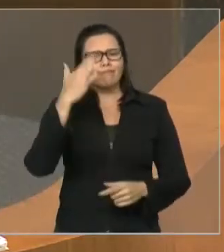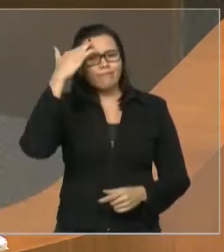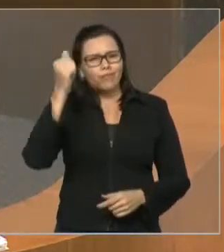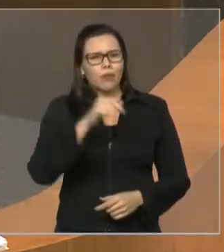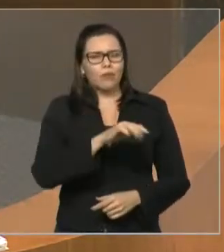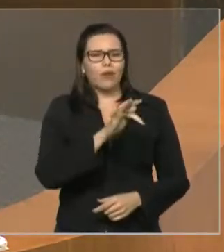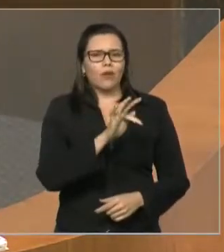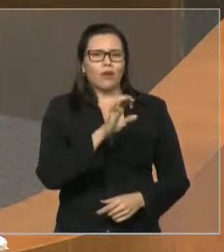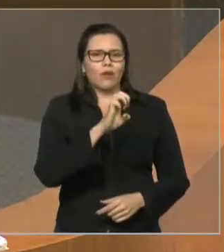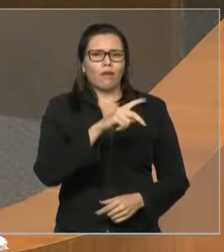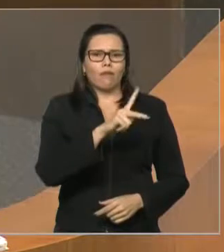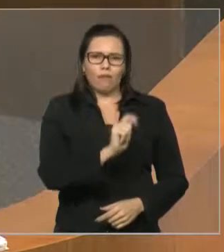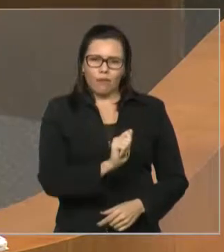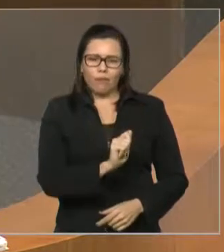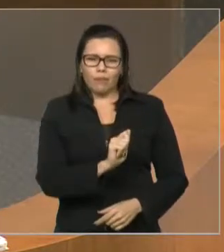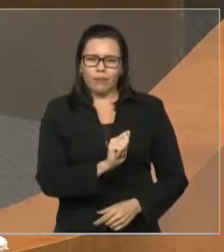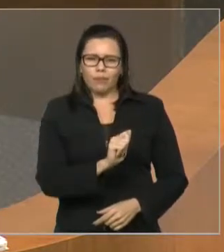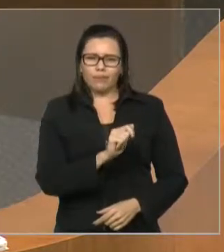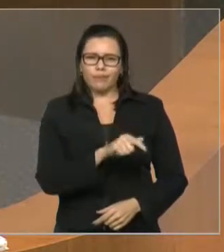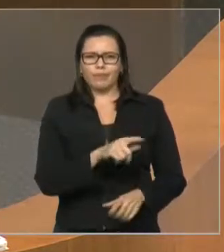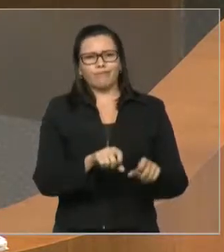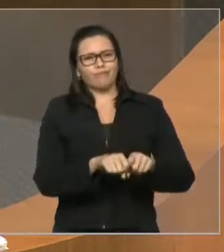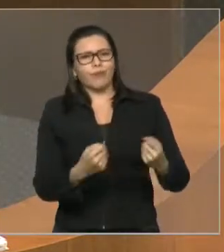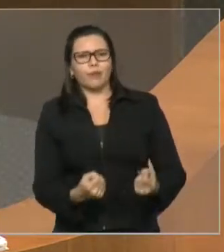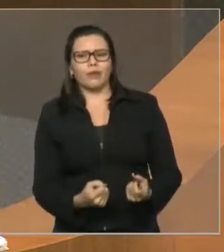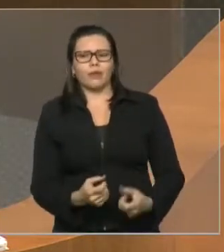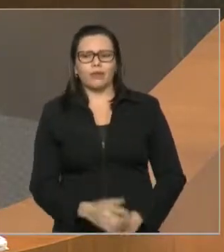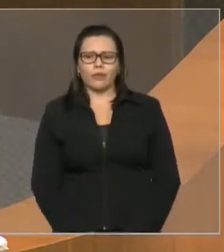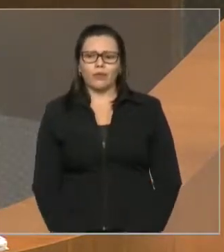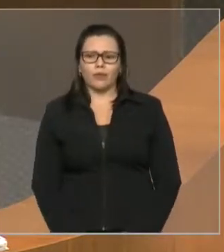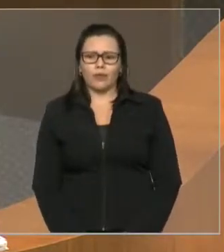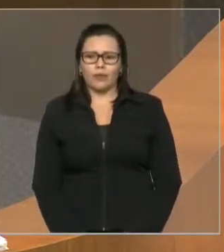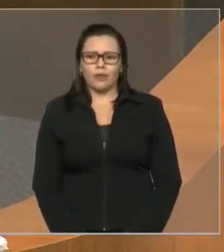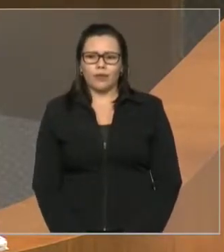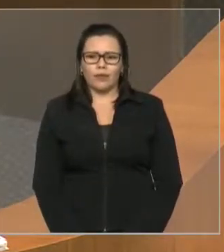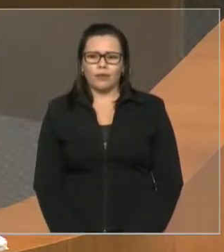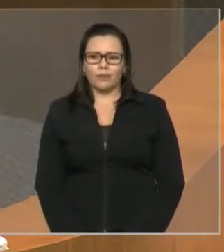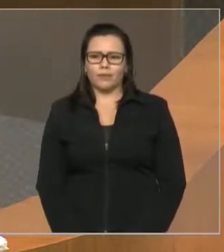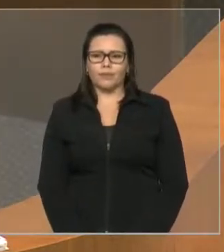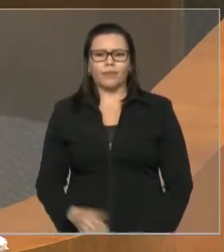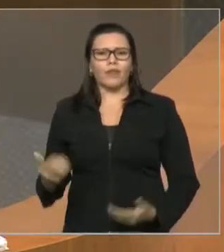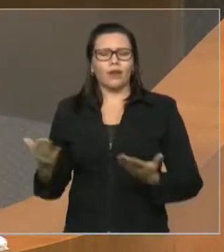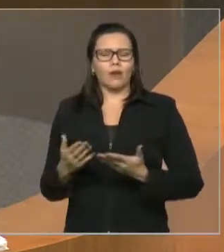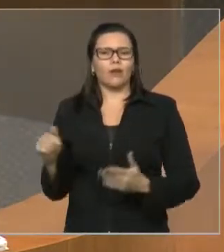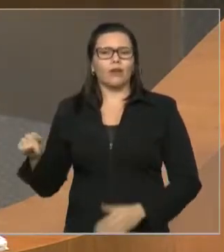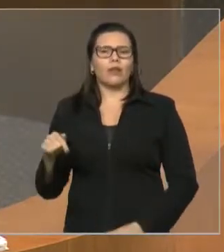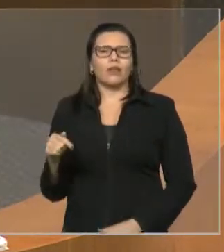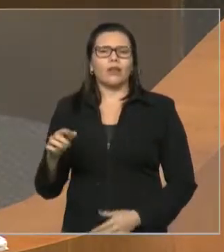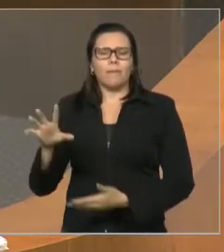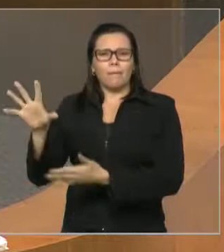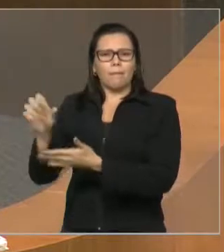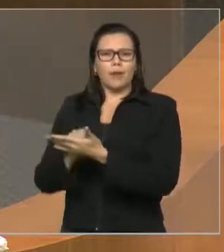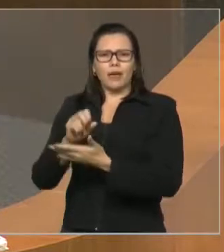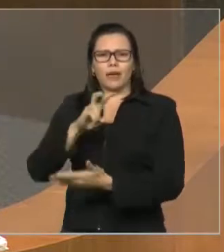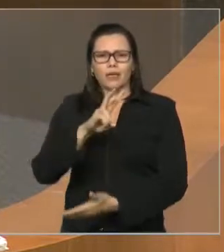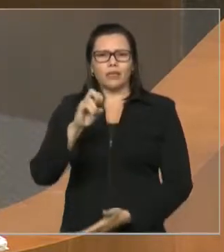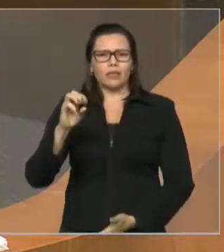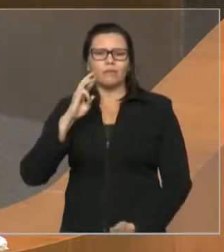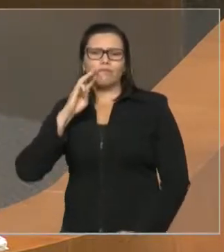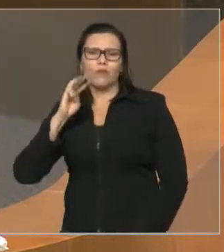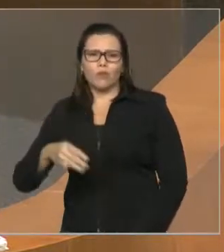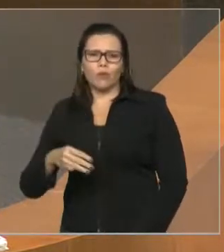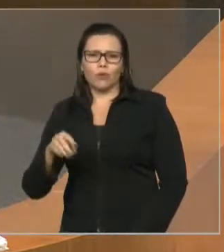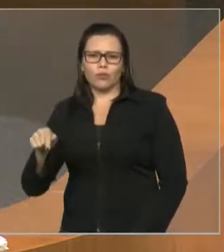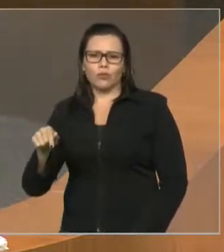Pode ir lá na Secretaria de Administração. Para tentar reparar isso, ele joga 500 milhões de reais. Tira 500